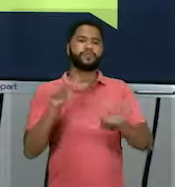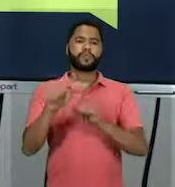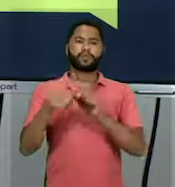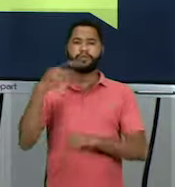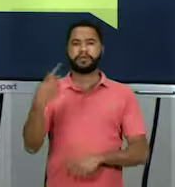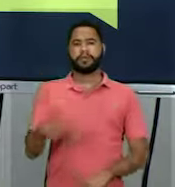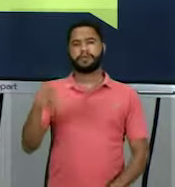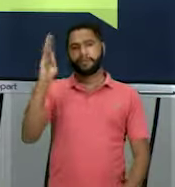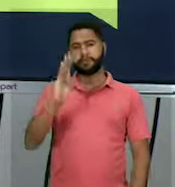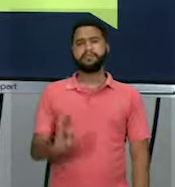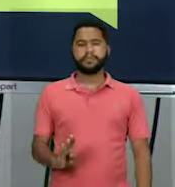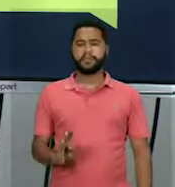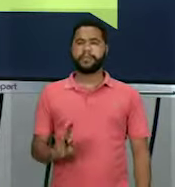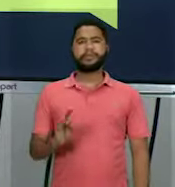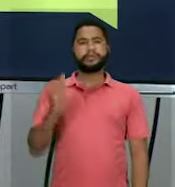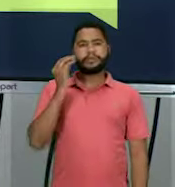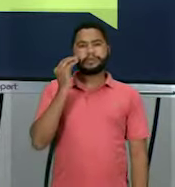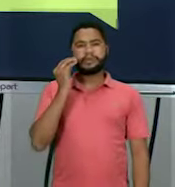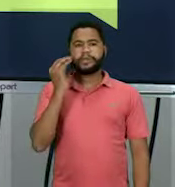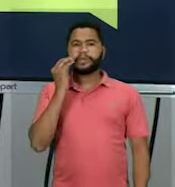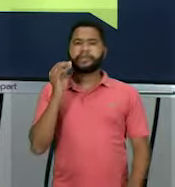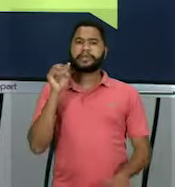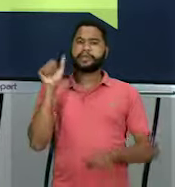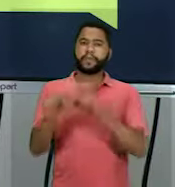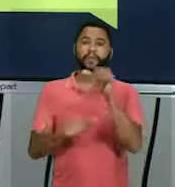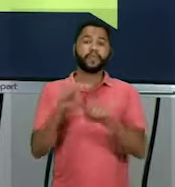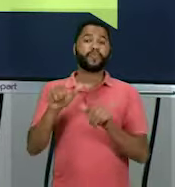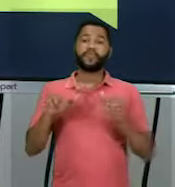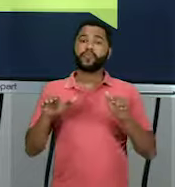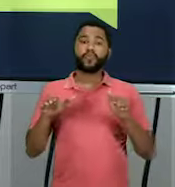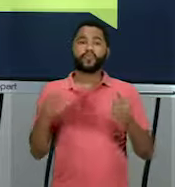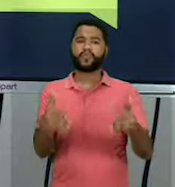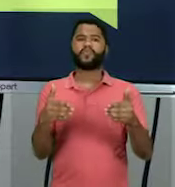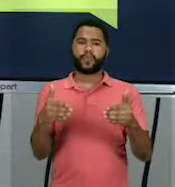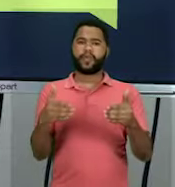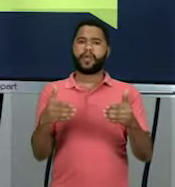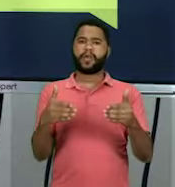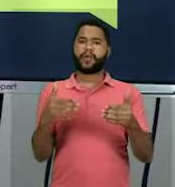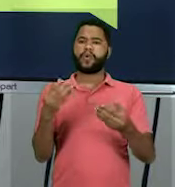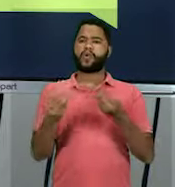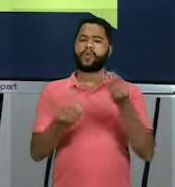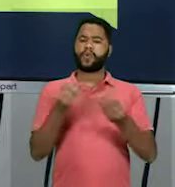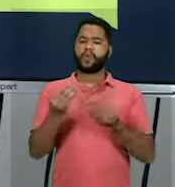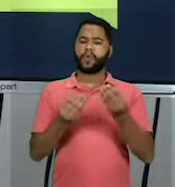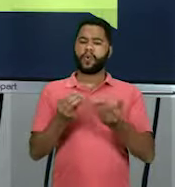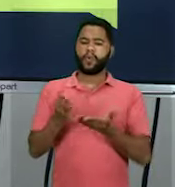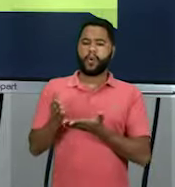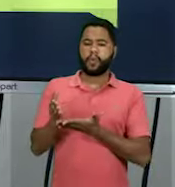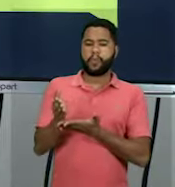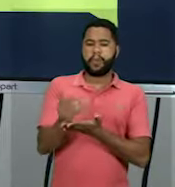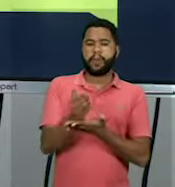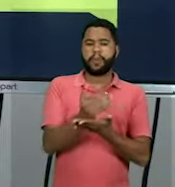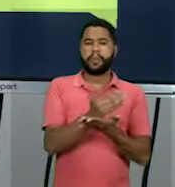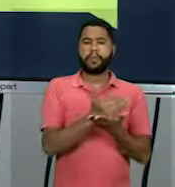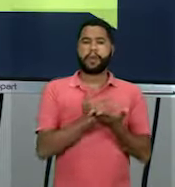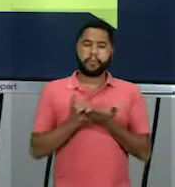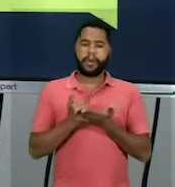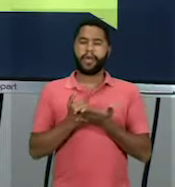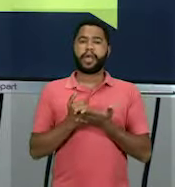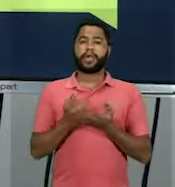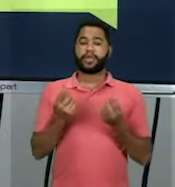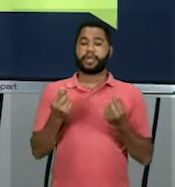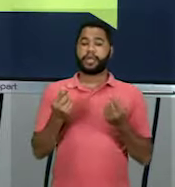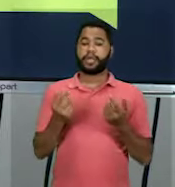Brasil, né, é buscar mudar especificamente a fórmula de acumular riquezas, que para Vargas